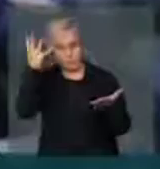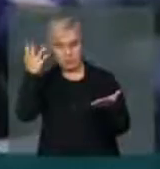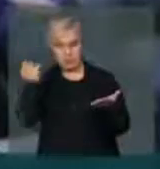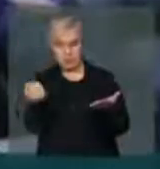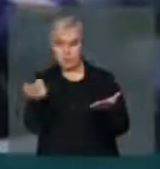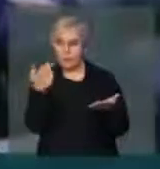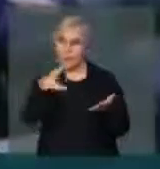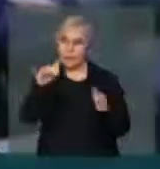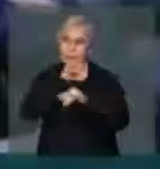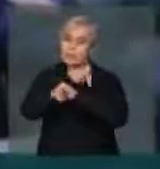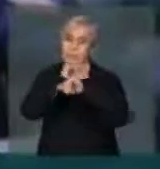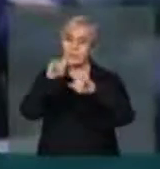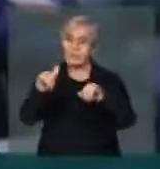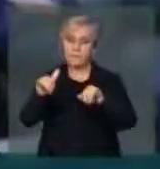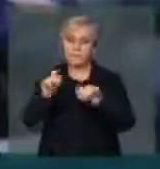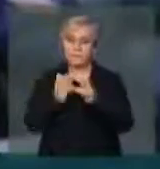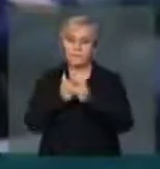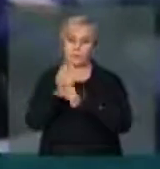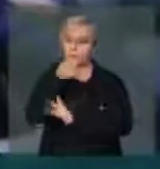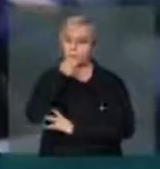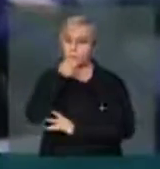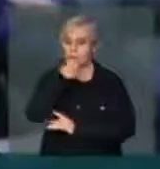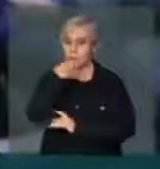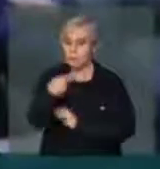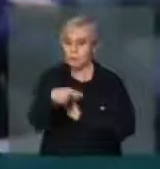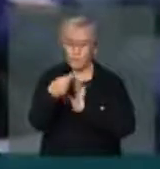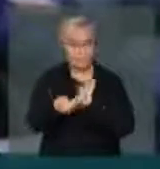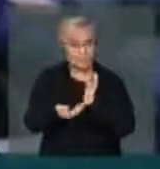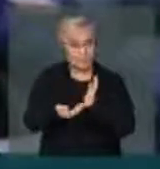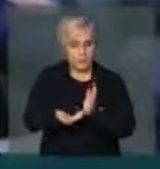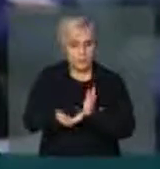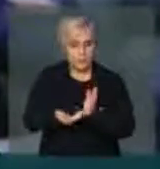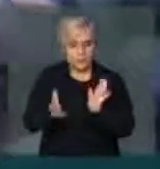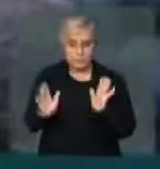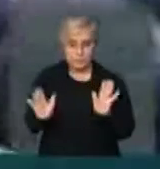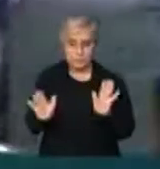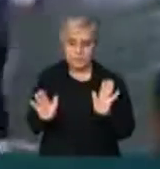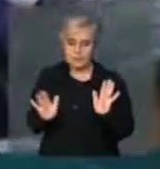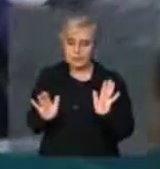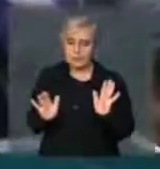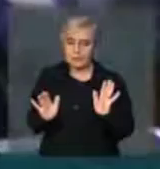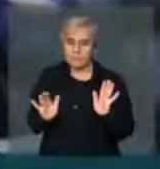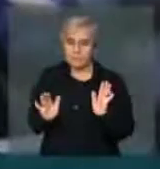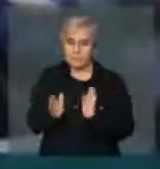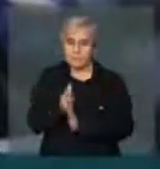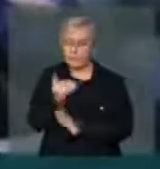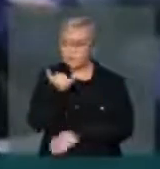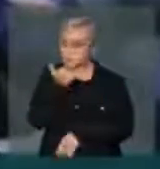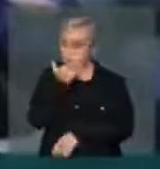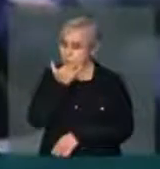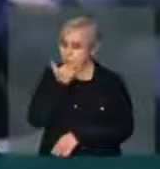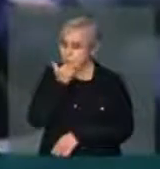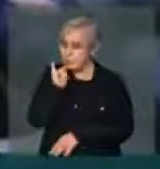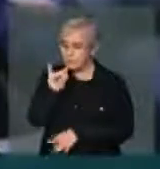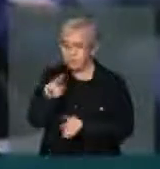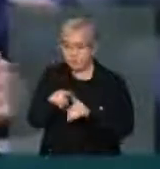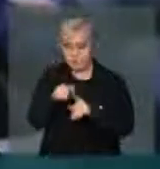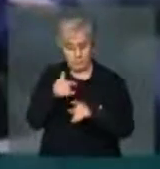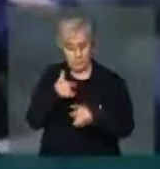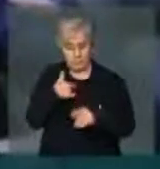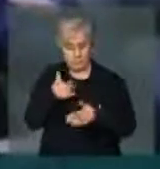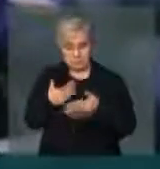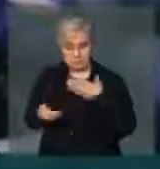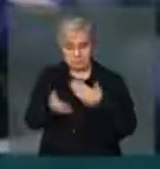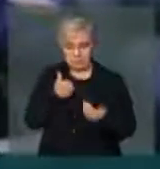essa informação pelo microfone da Câmara. Me desculpem, ou seja, para mim não importa se